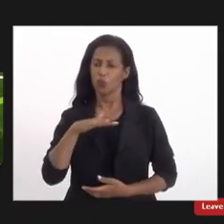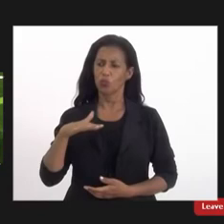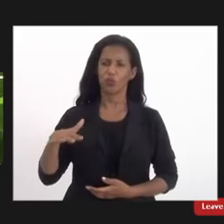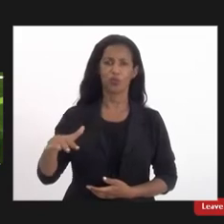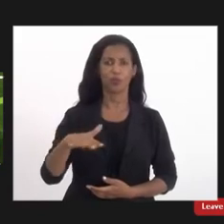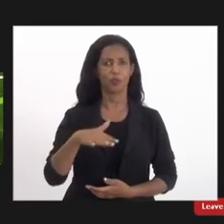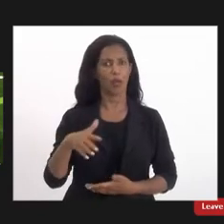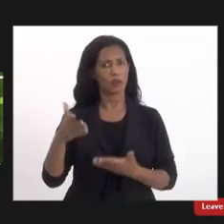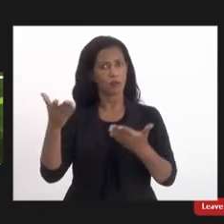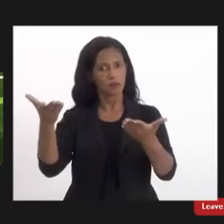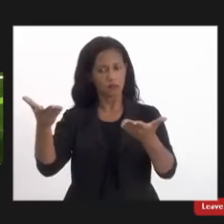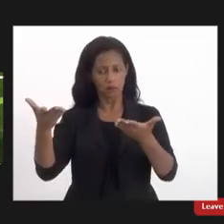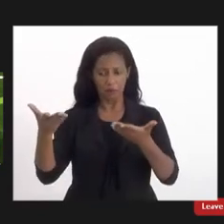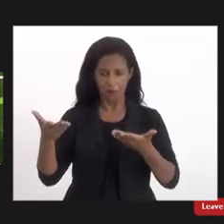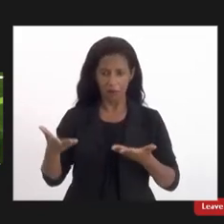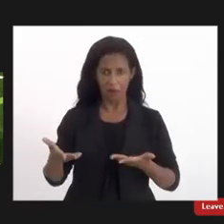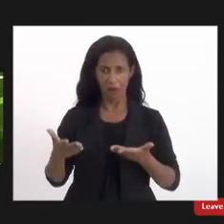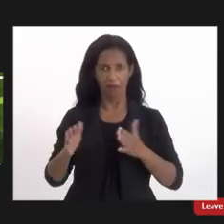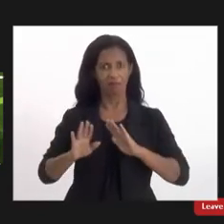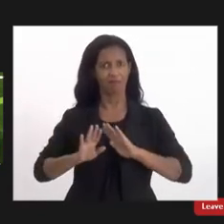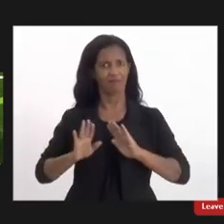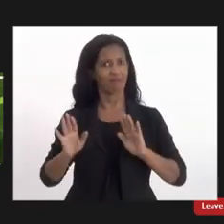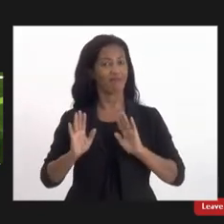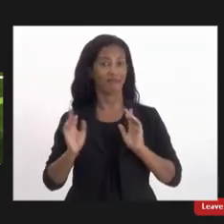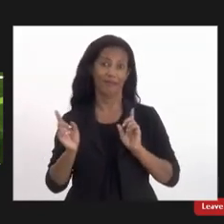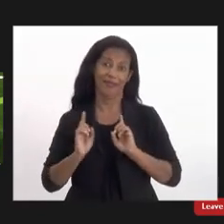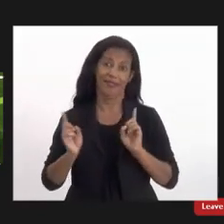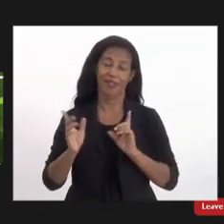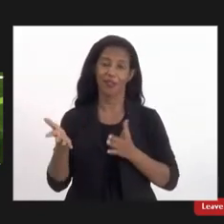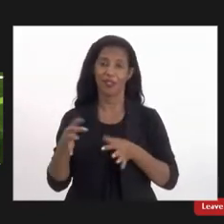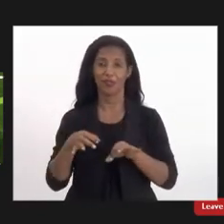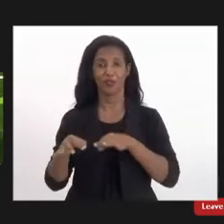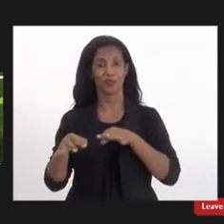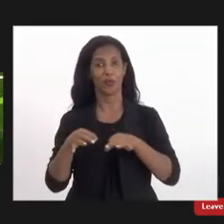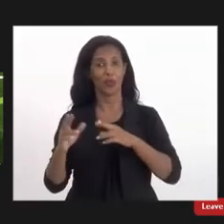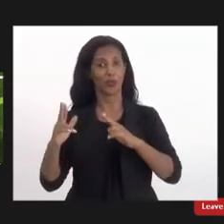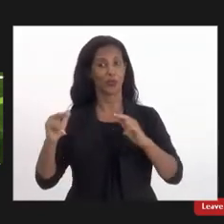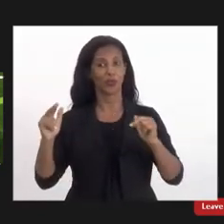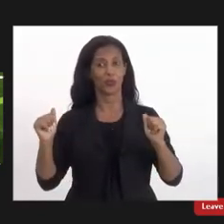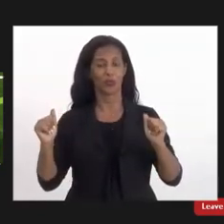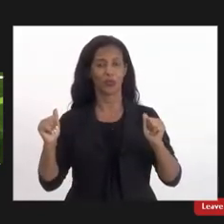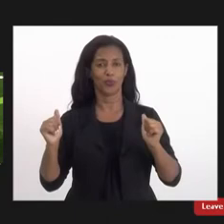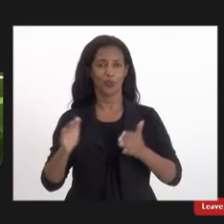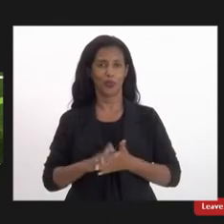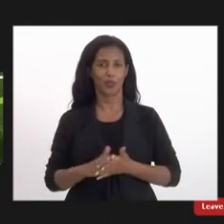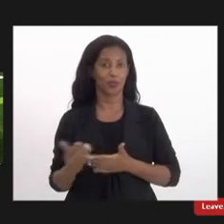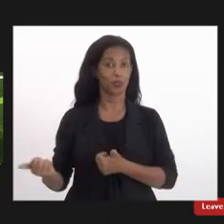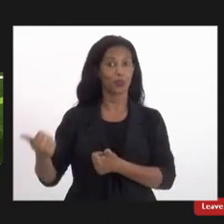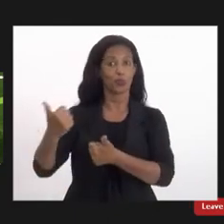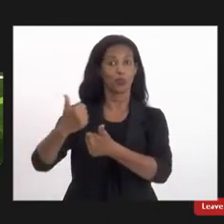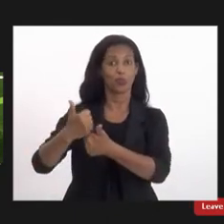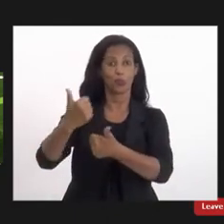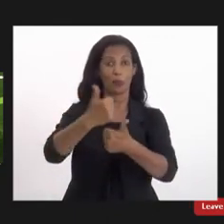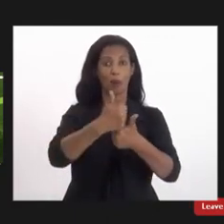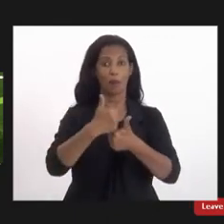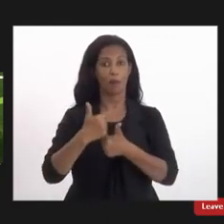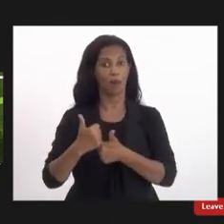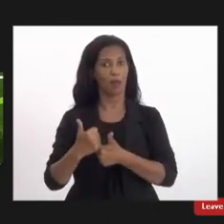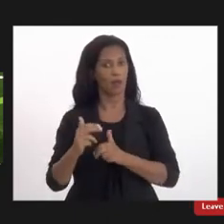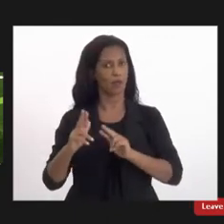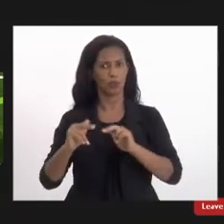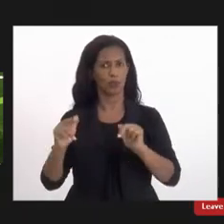vocês, né? Não que a gente vá, de forma alguma, e nunca substituí-las, mas